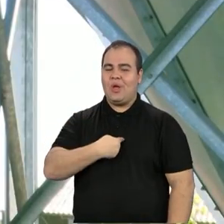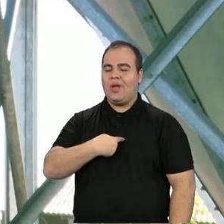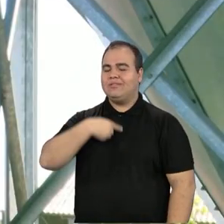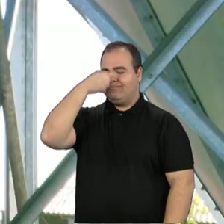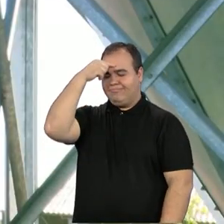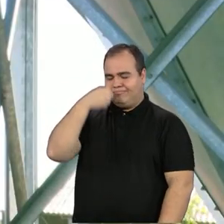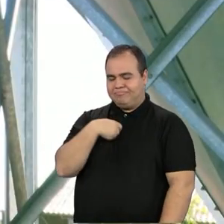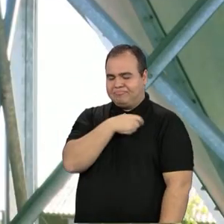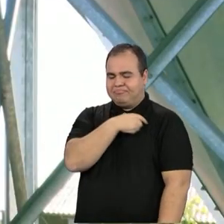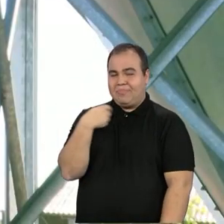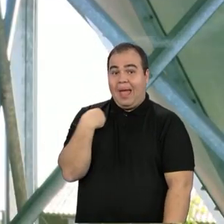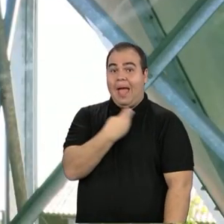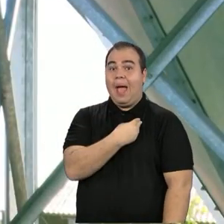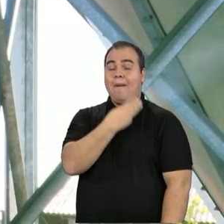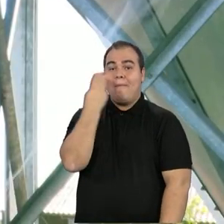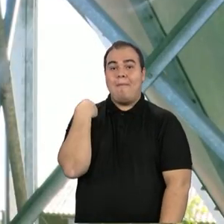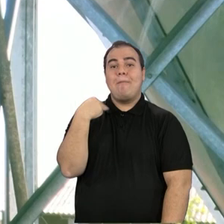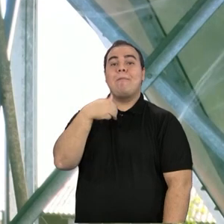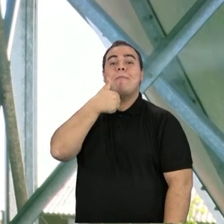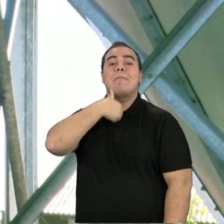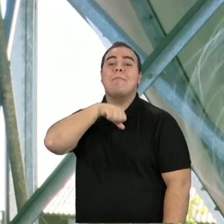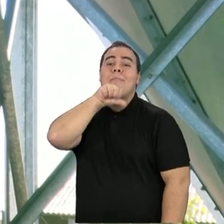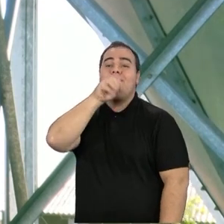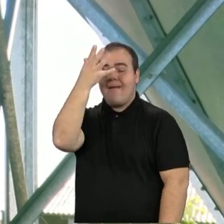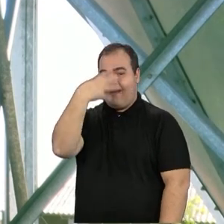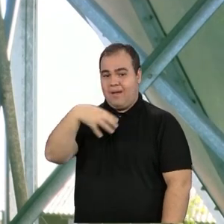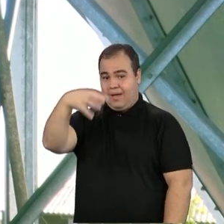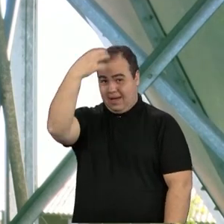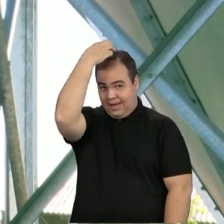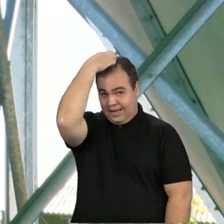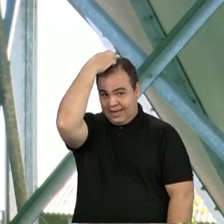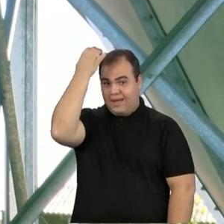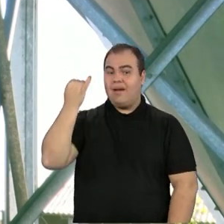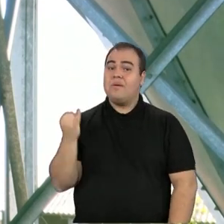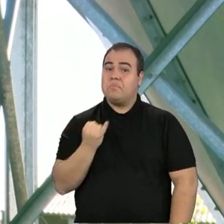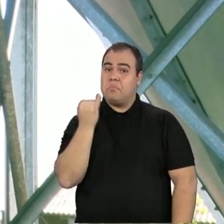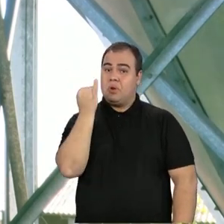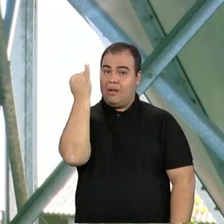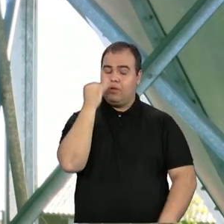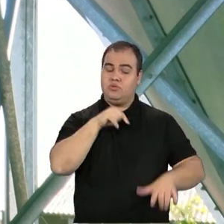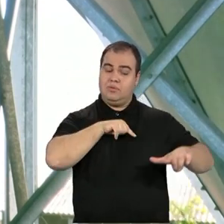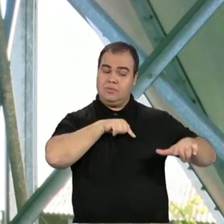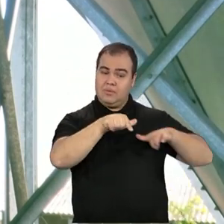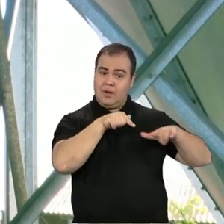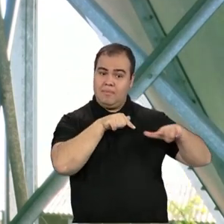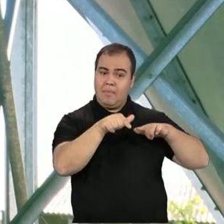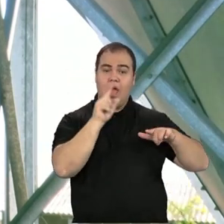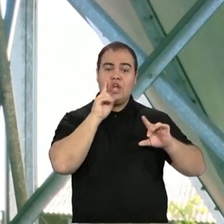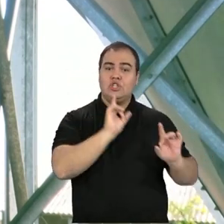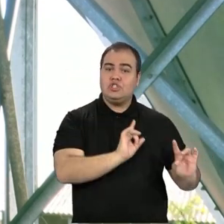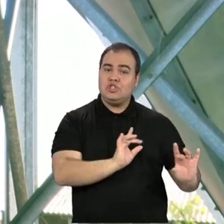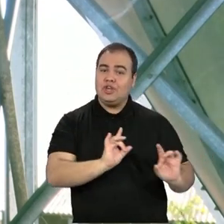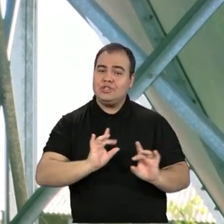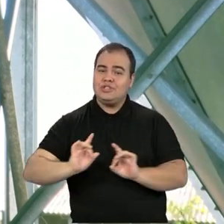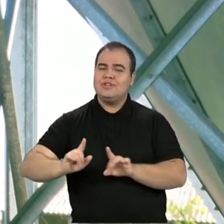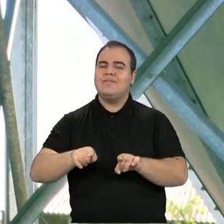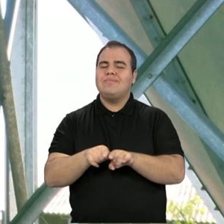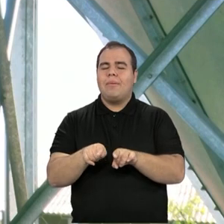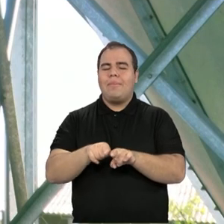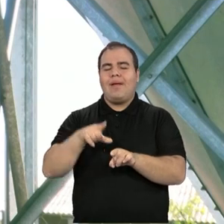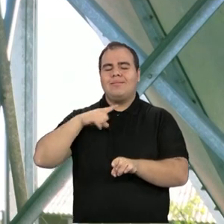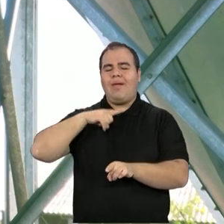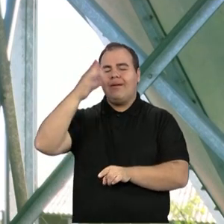e sentimos assim que é importante a gente, além do trabalho, do dia a dia, trazer um pouco da